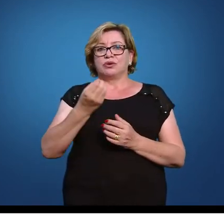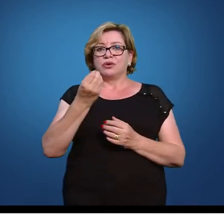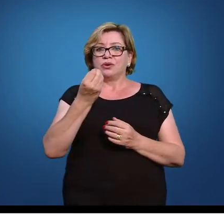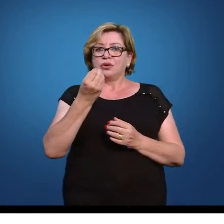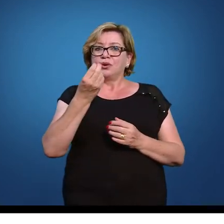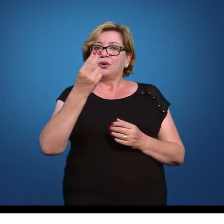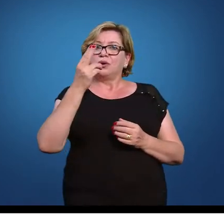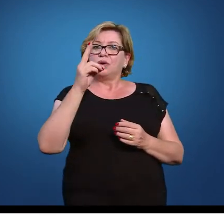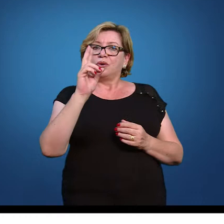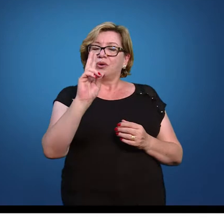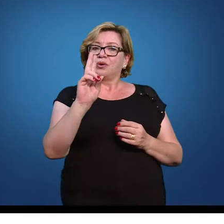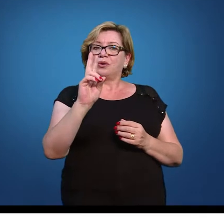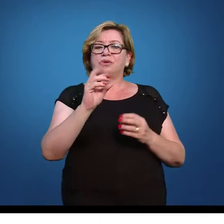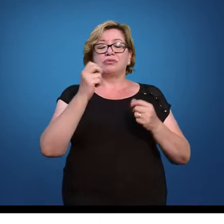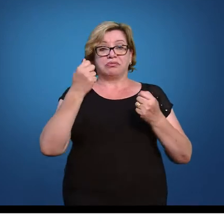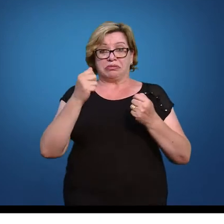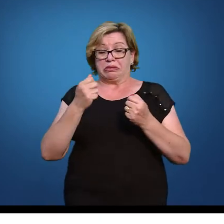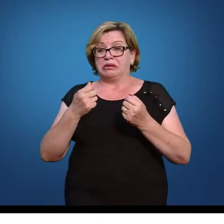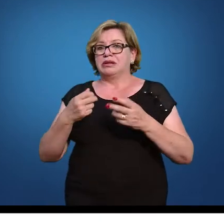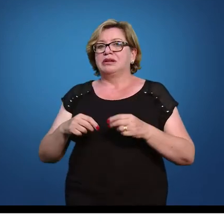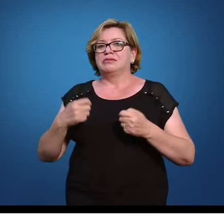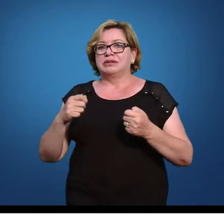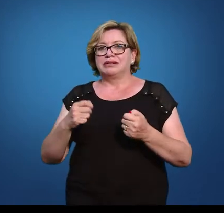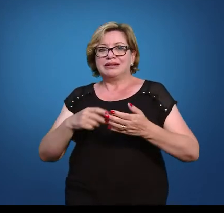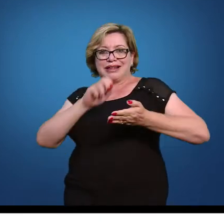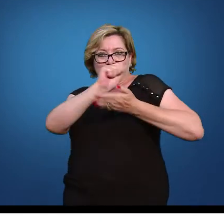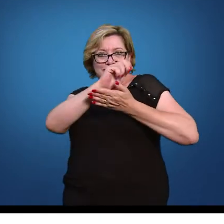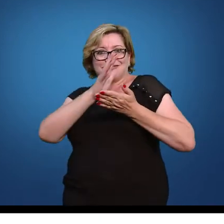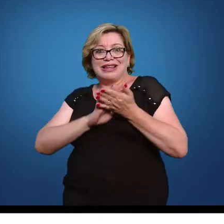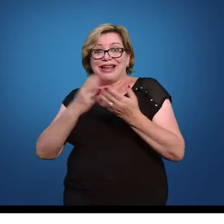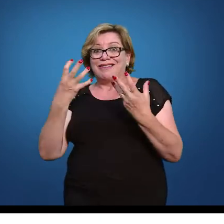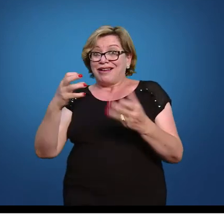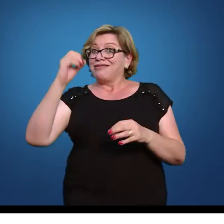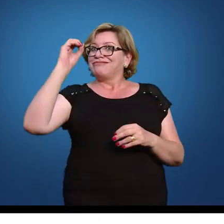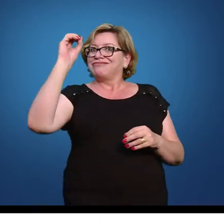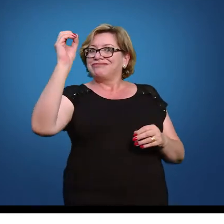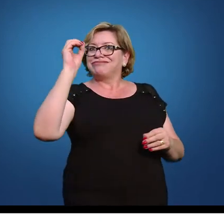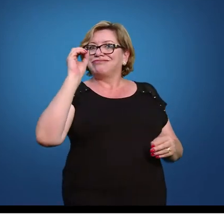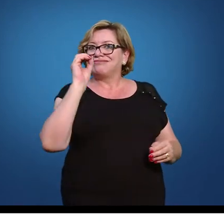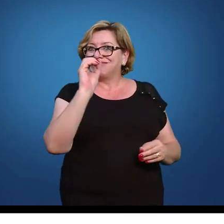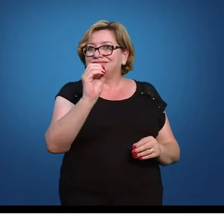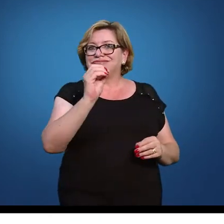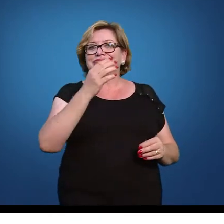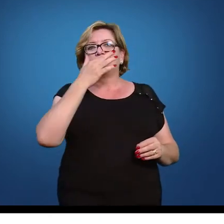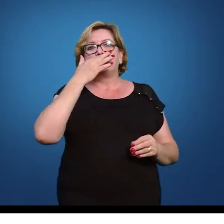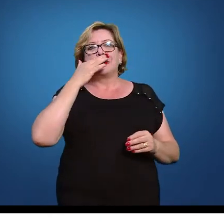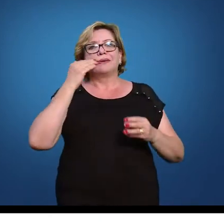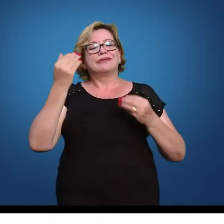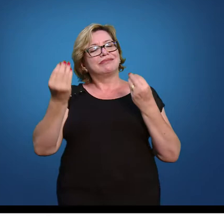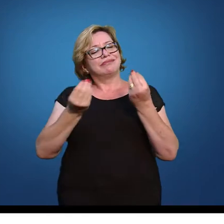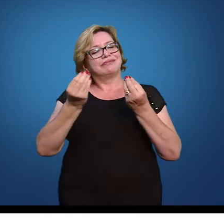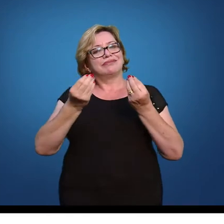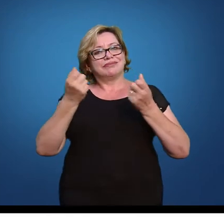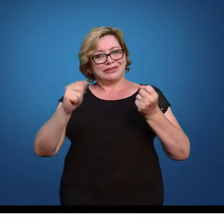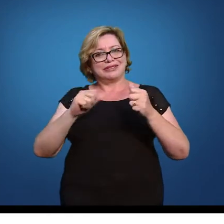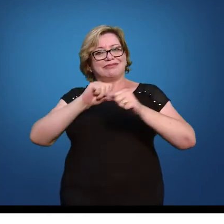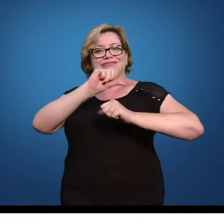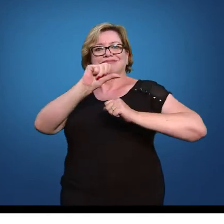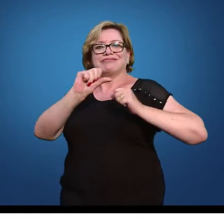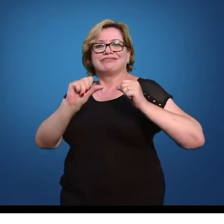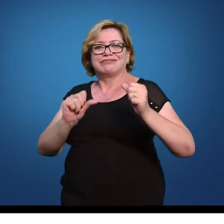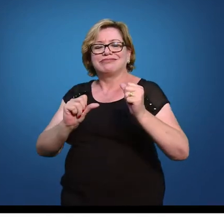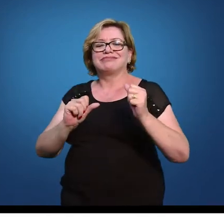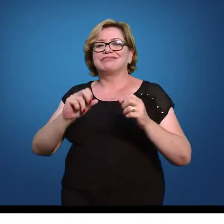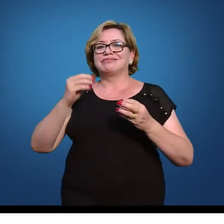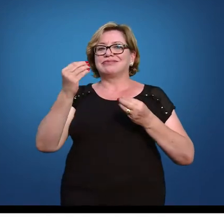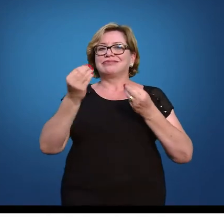se você preferir nesse caso aqui a gente é até obrigado se voltar a pergunta ele fala assim qual o percentual de alunos com